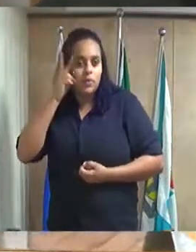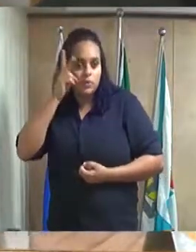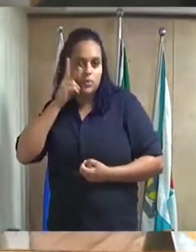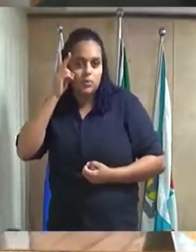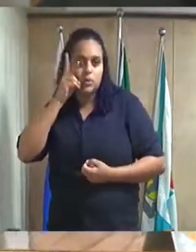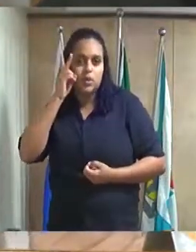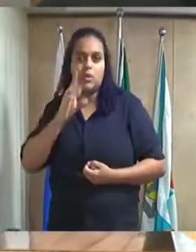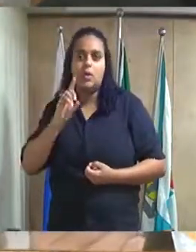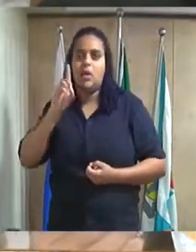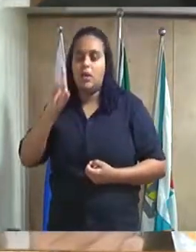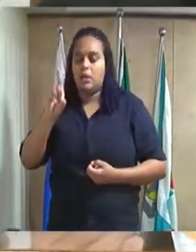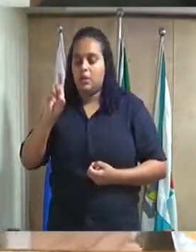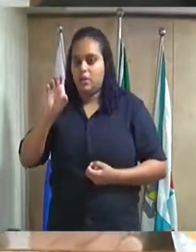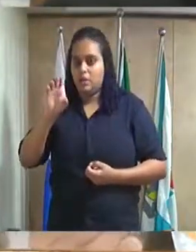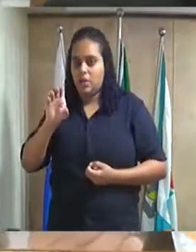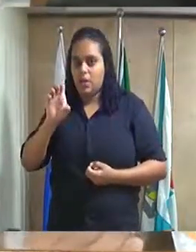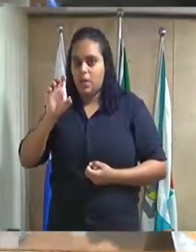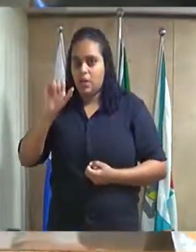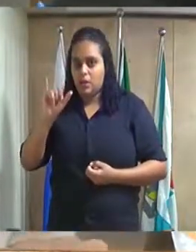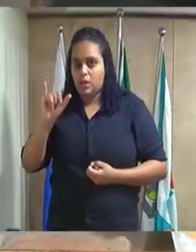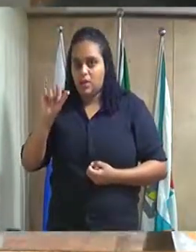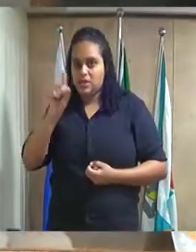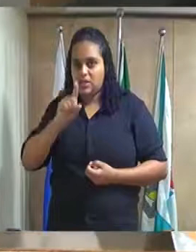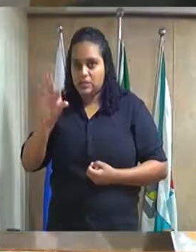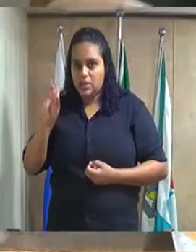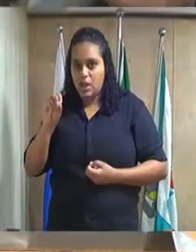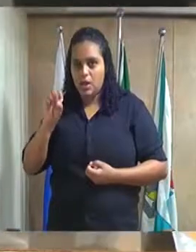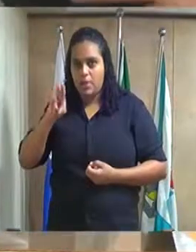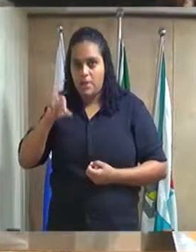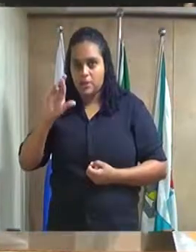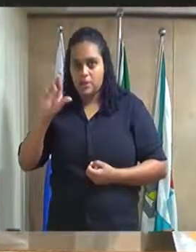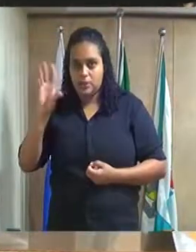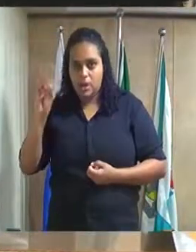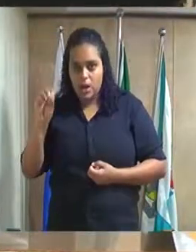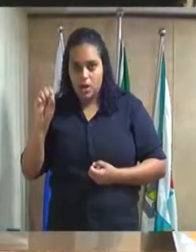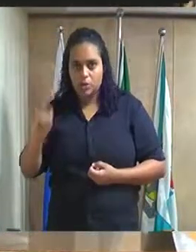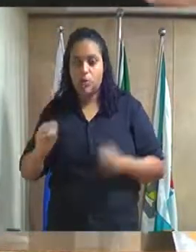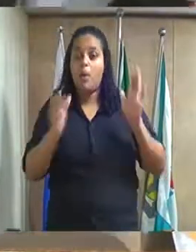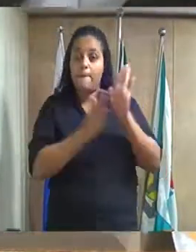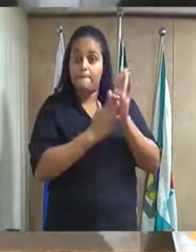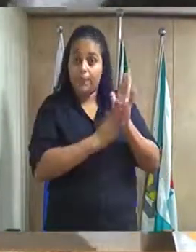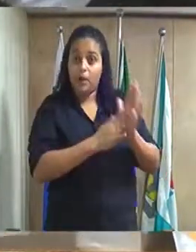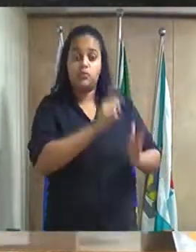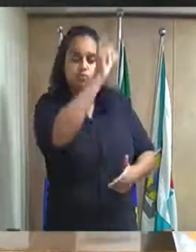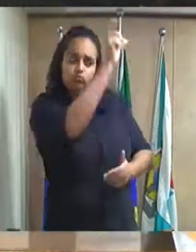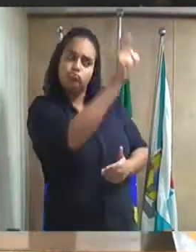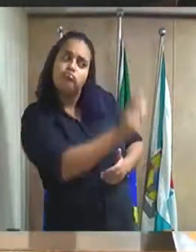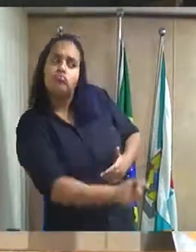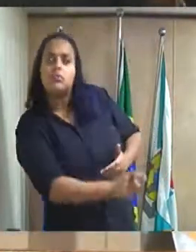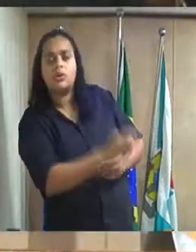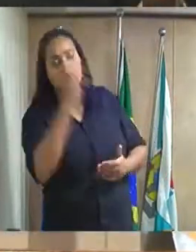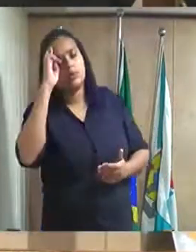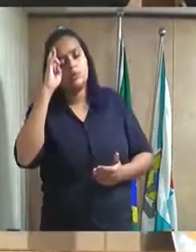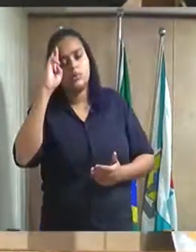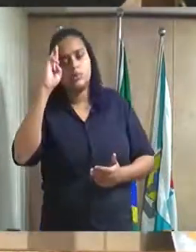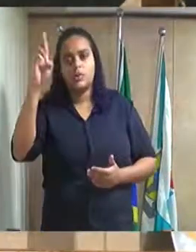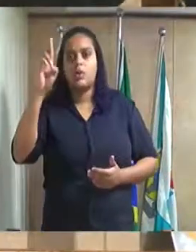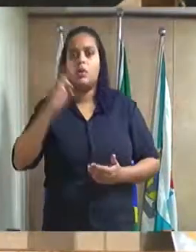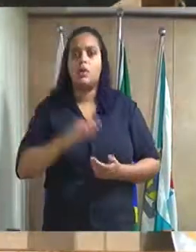Deise do Marcelo de Seudino, consignando moção de aplausos à ilustríssima senhora